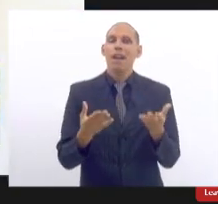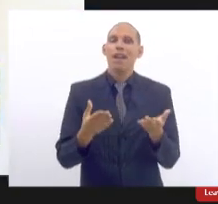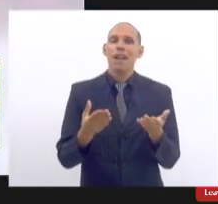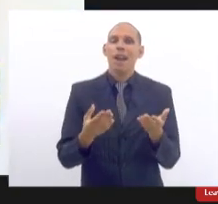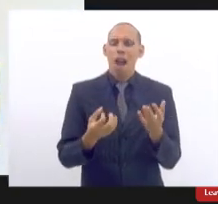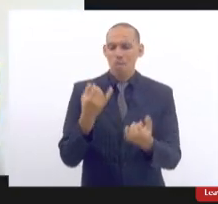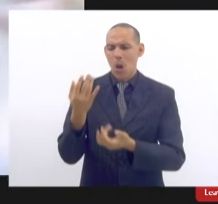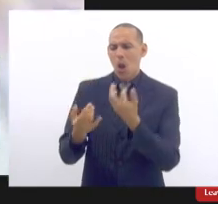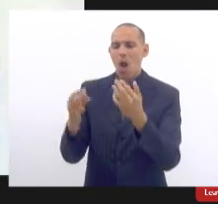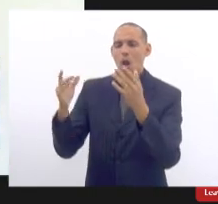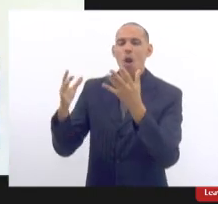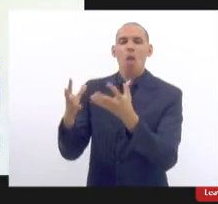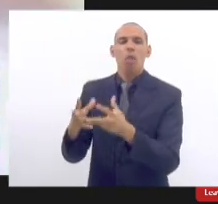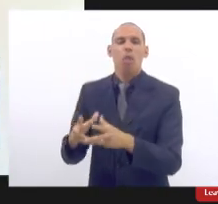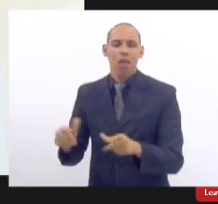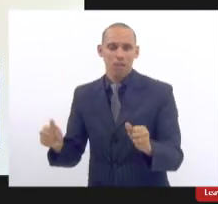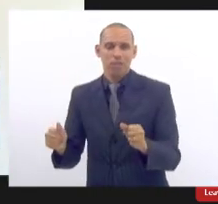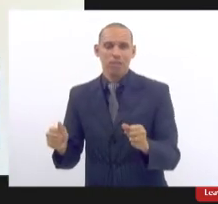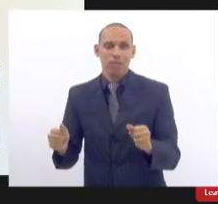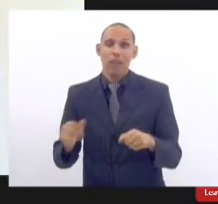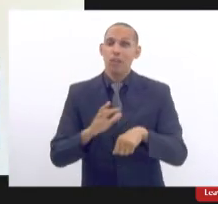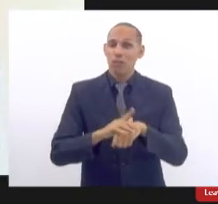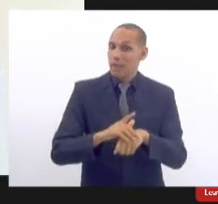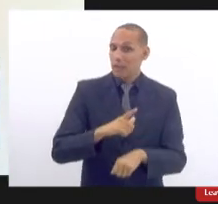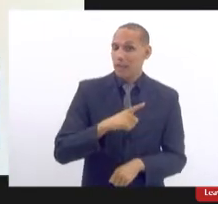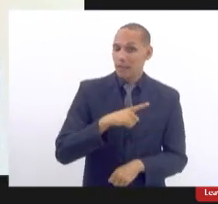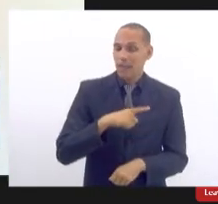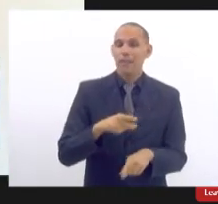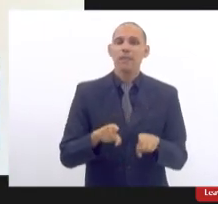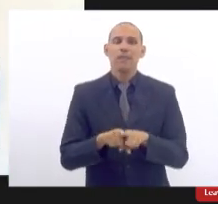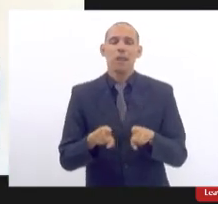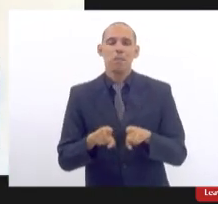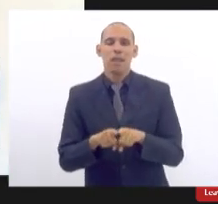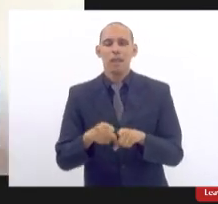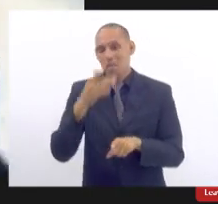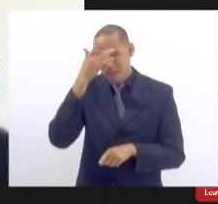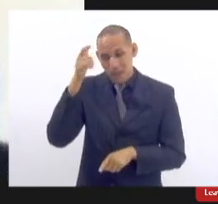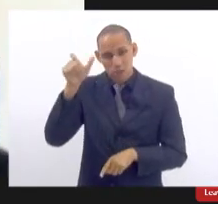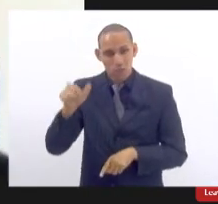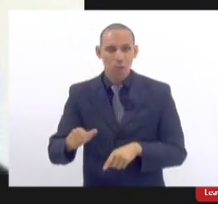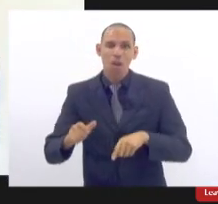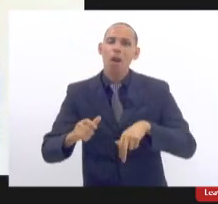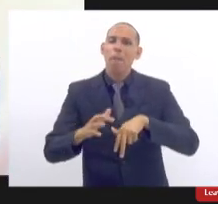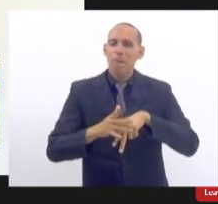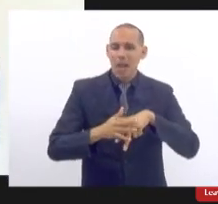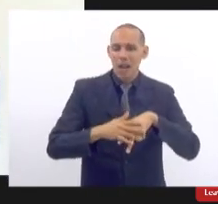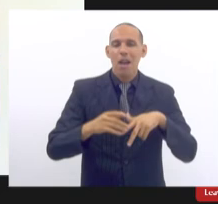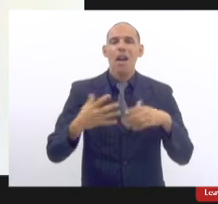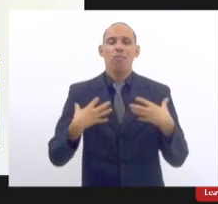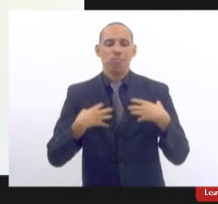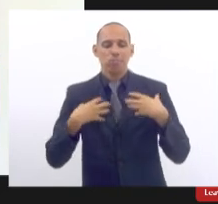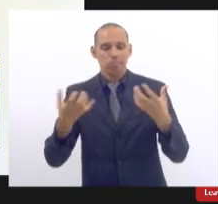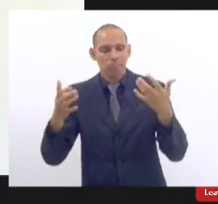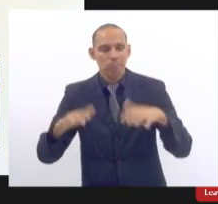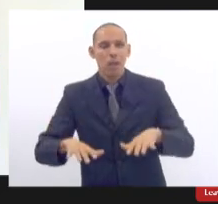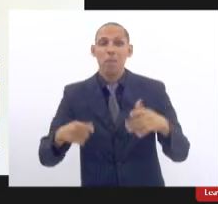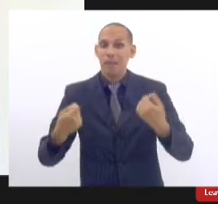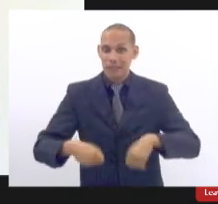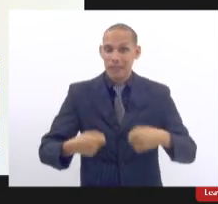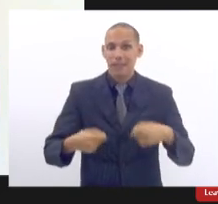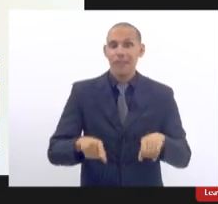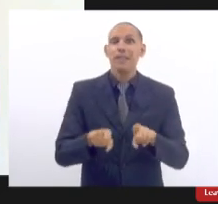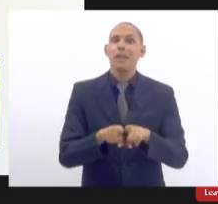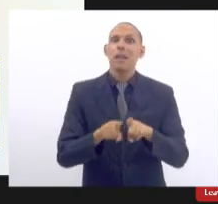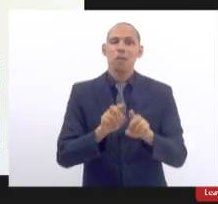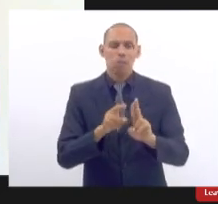incêndio existe a doença existe a ocorrência de pacientes privados que precisam de um esplante existe o esplante no